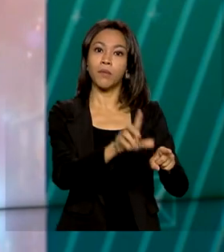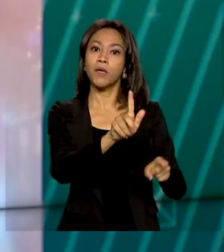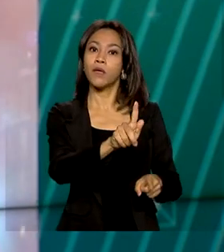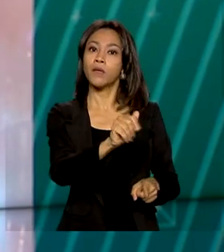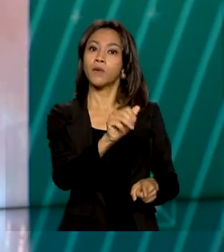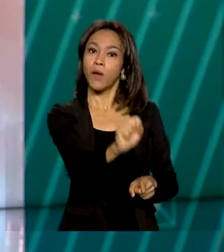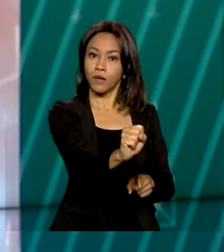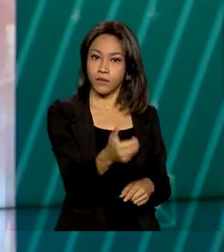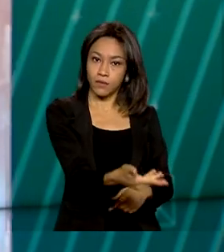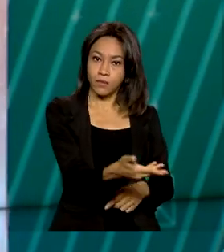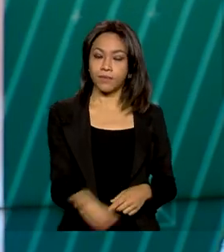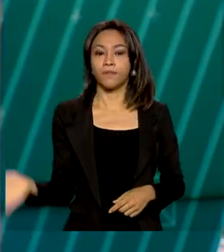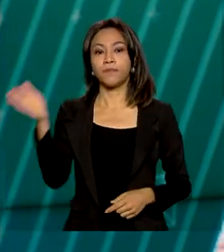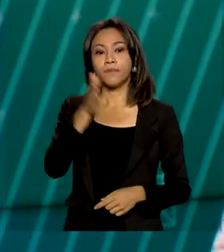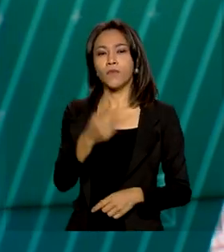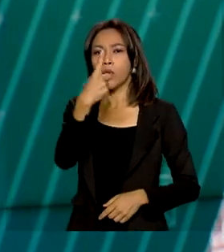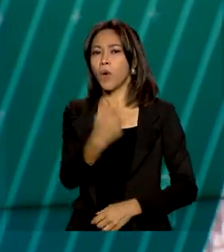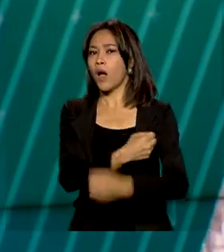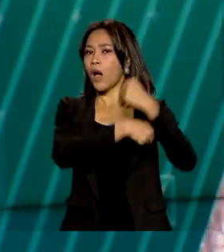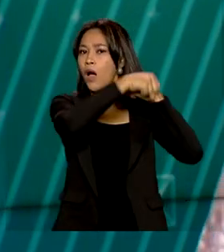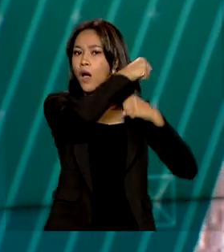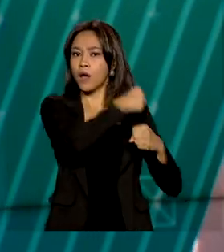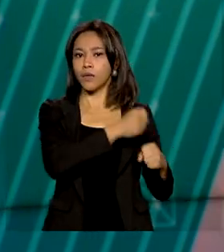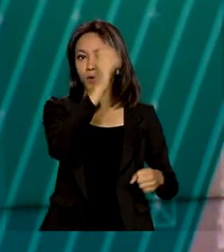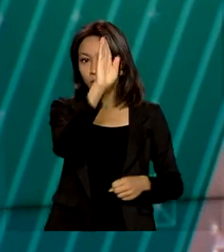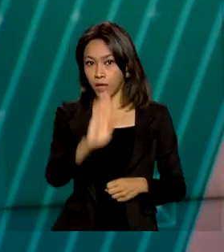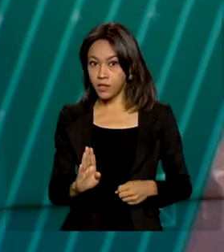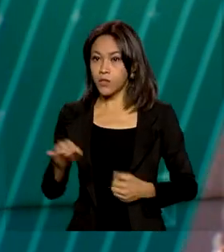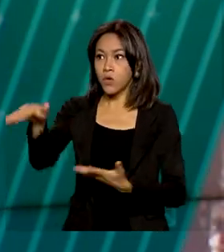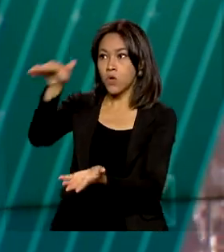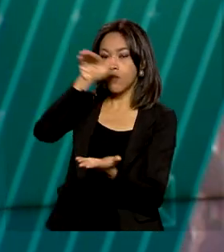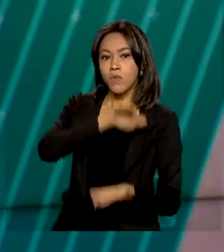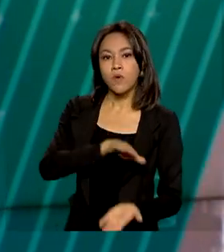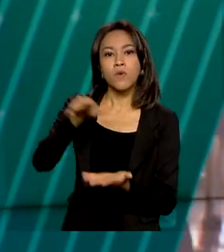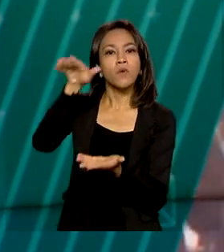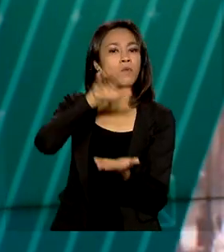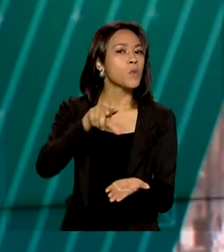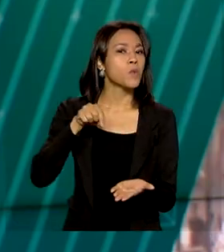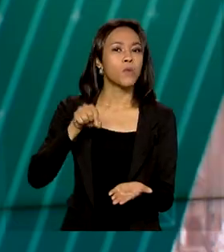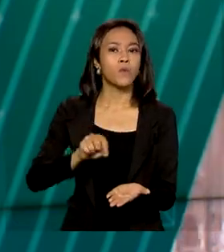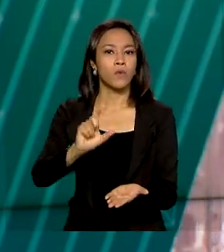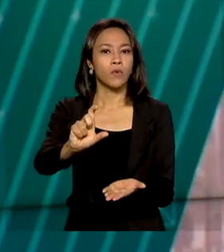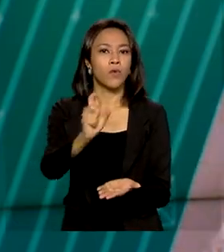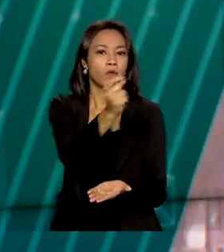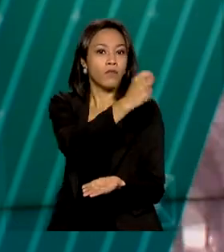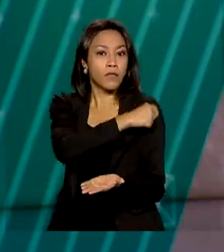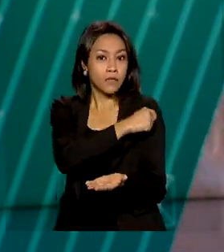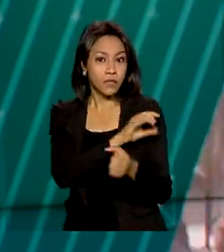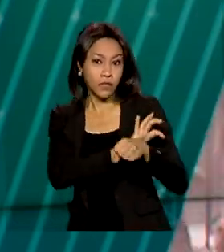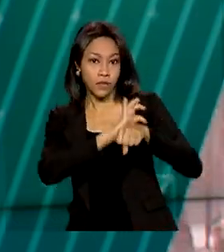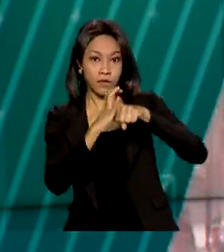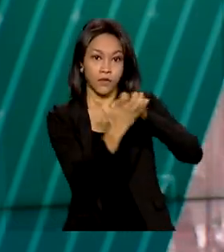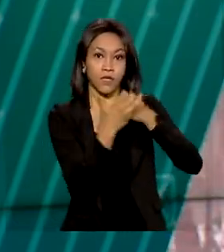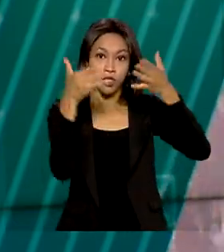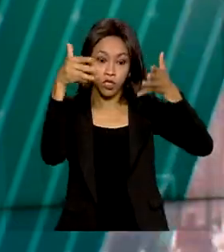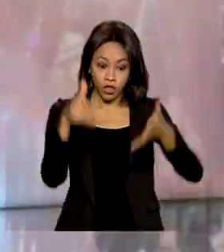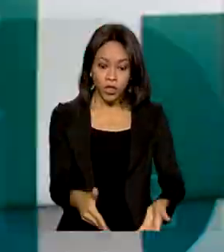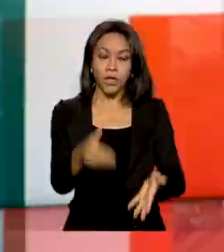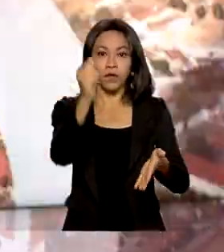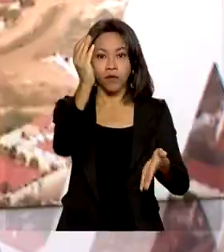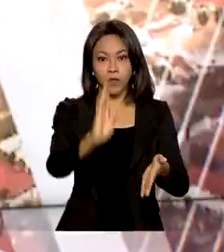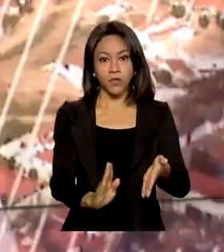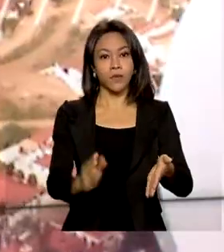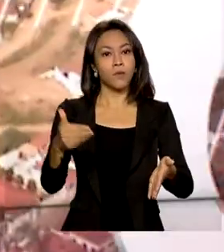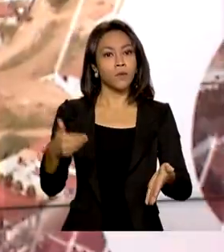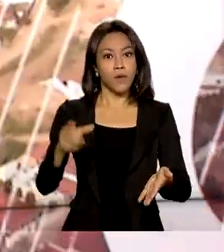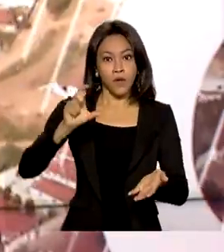Há um ano, o Brasil começava a receber doses de vacinas contra a Covid-19. Assim que chegaram em território nacional,